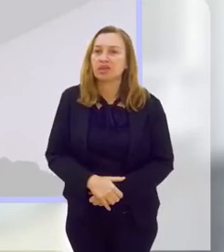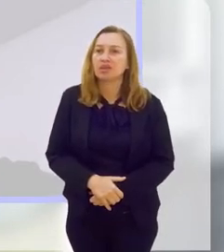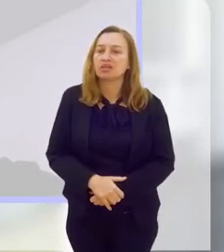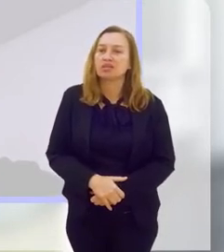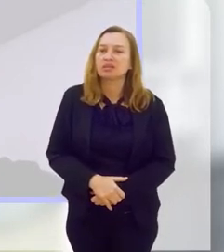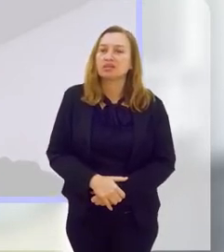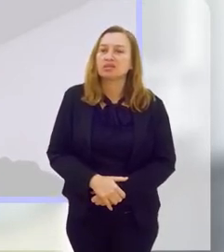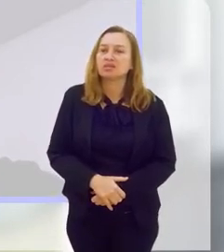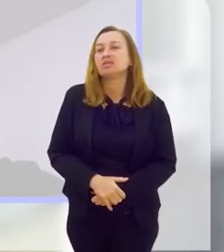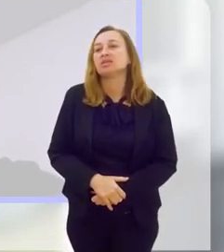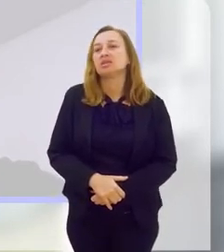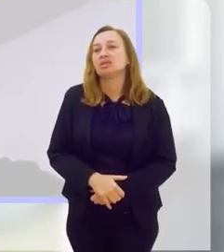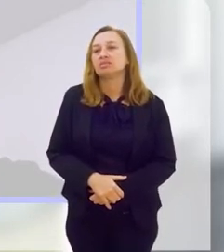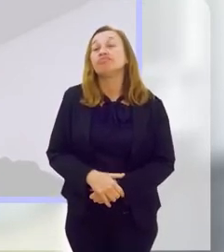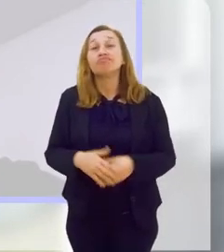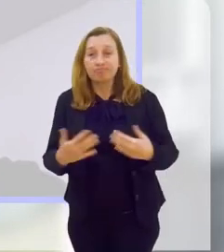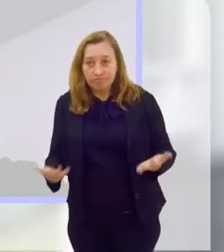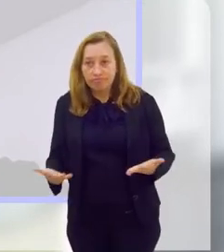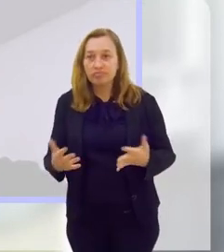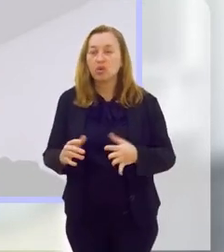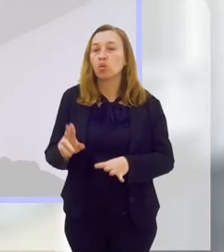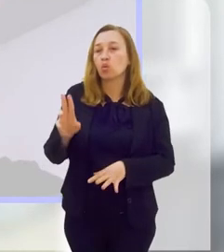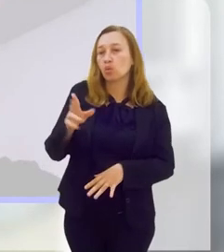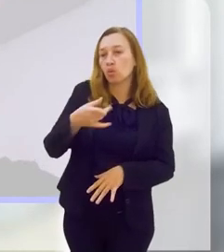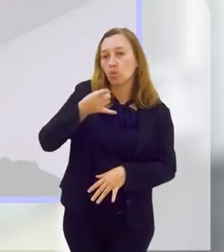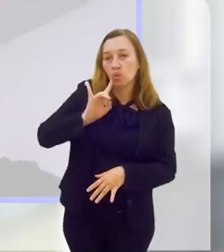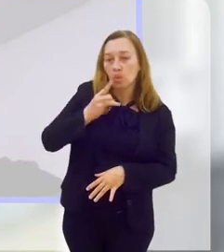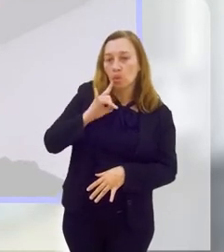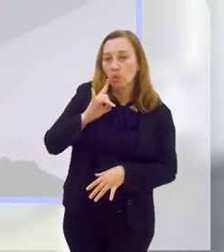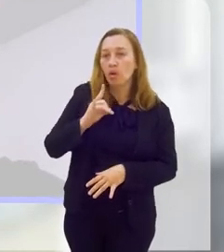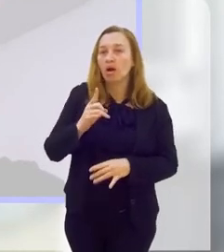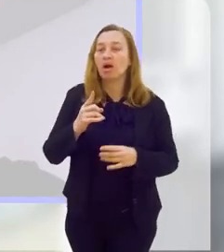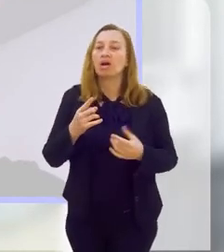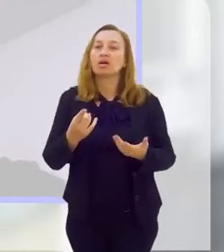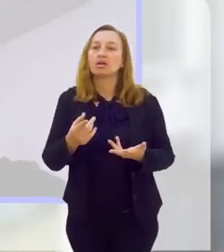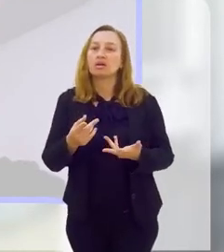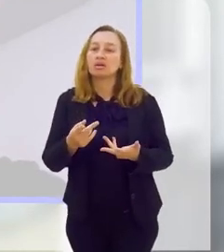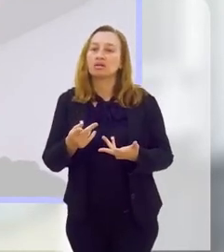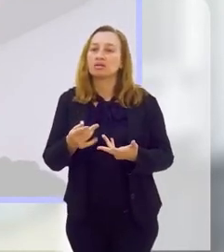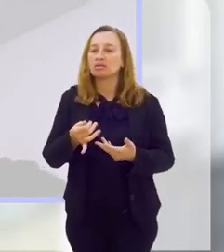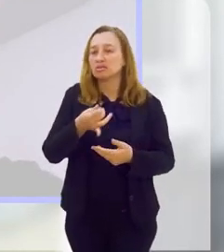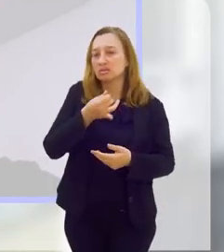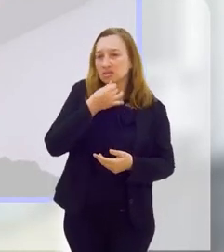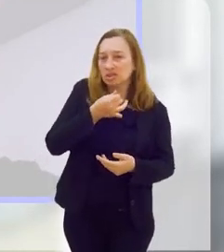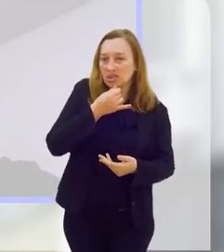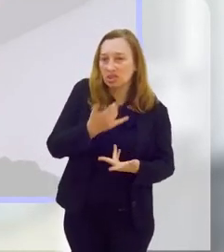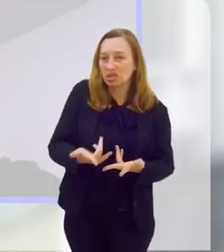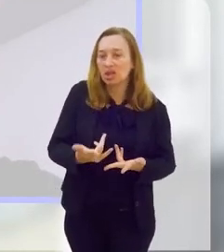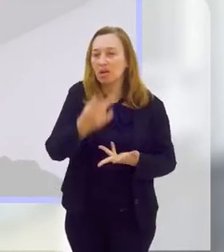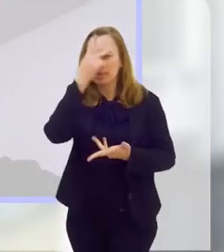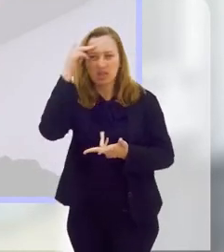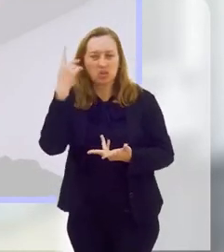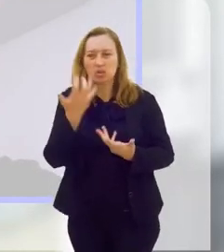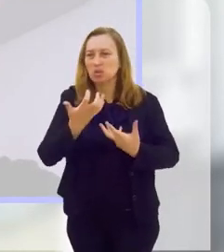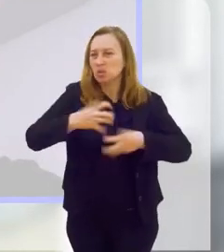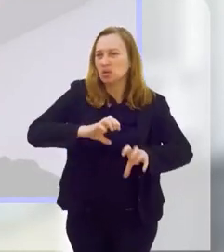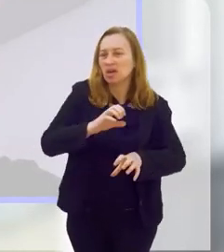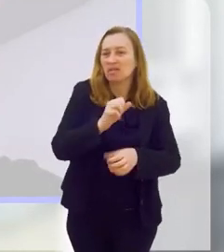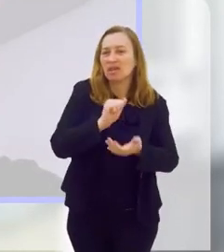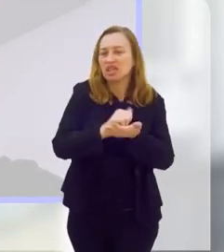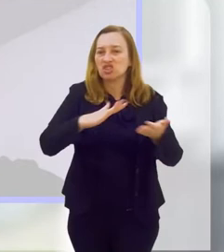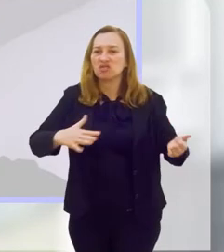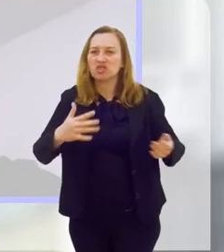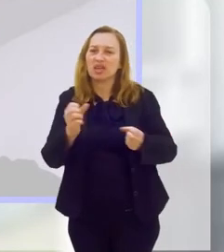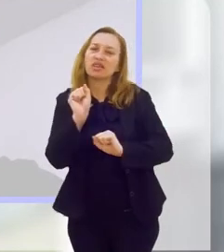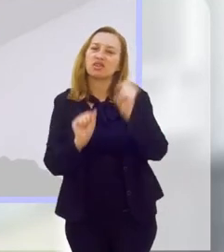Então, acaba sendo um ciclo, né? Então, o álcool leva ao sedentarismo e, assim, a pessoa insiste em não fazer atividade